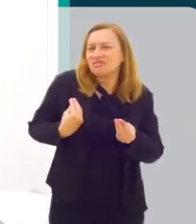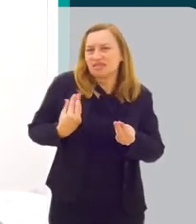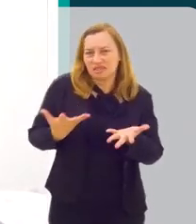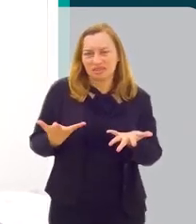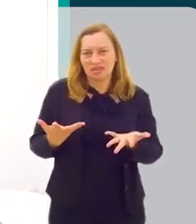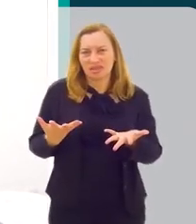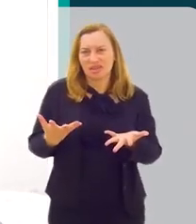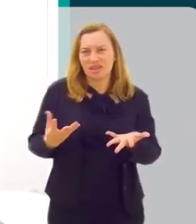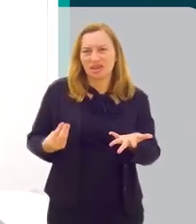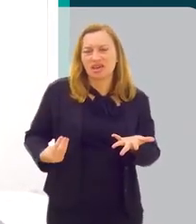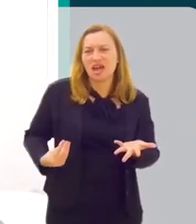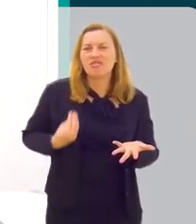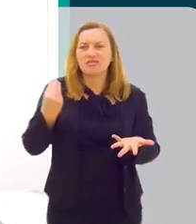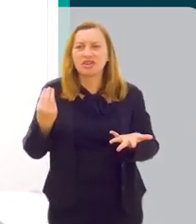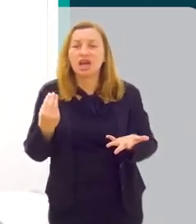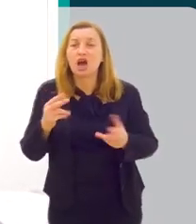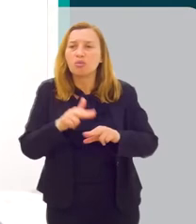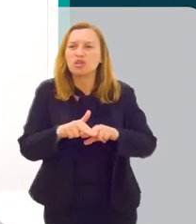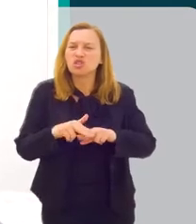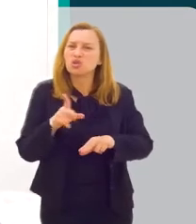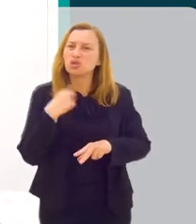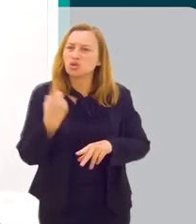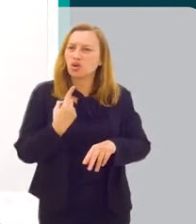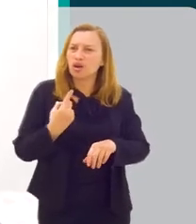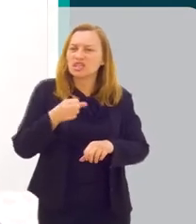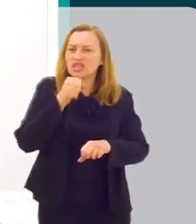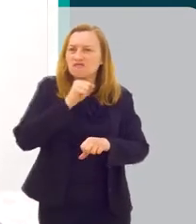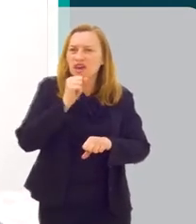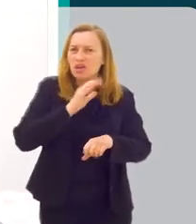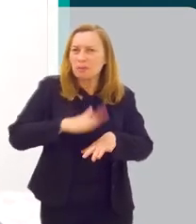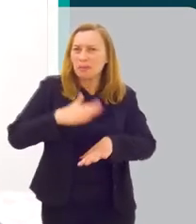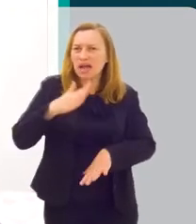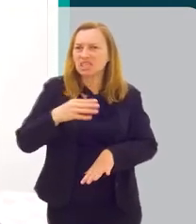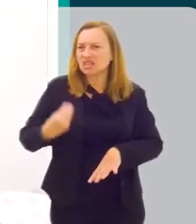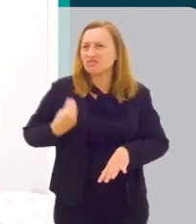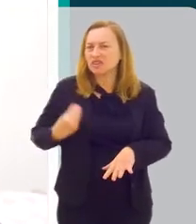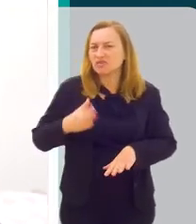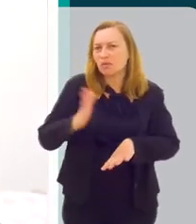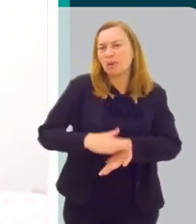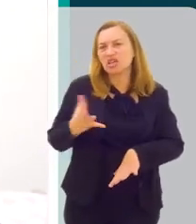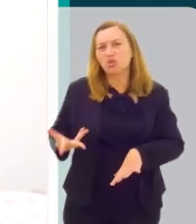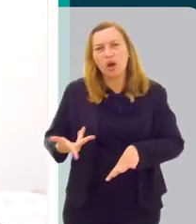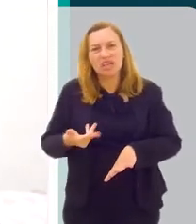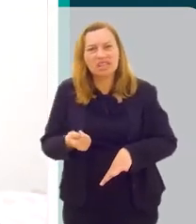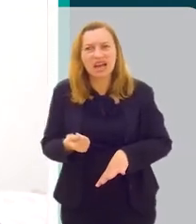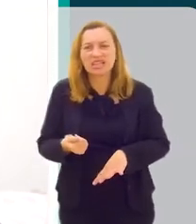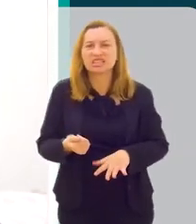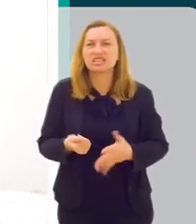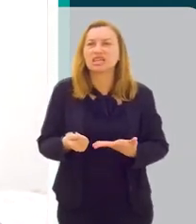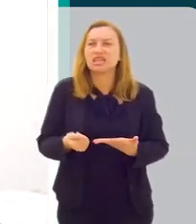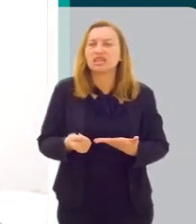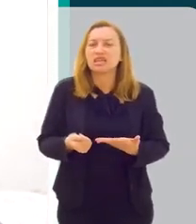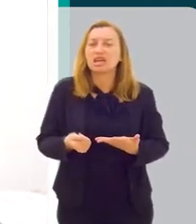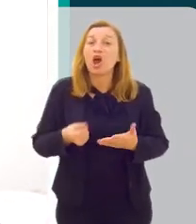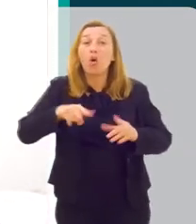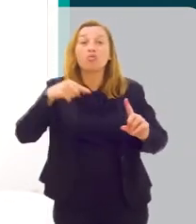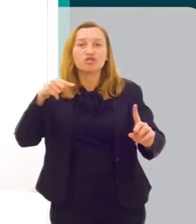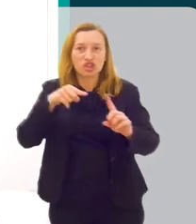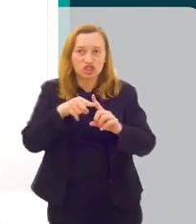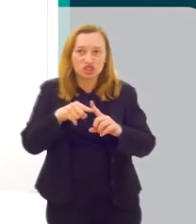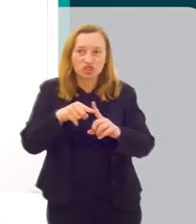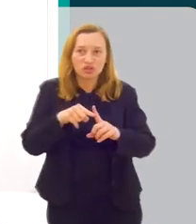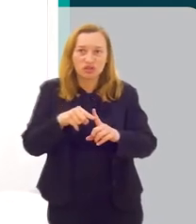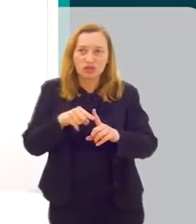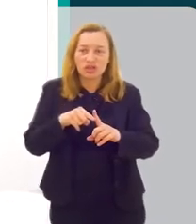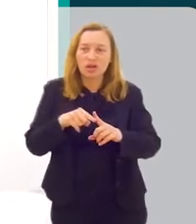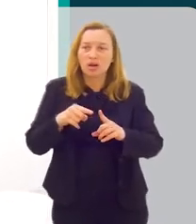vive a vida, né, então, por isso que quando a gente fica mais velho, a gente vive com mais qualidade. Aliás,